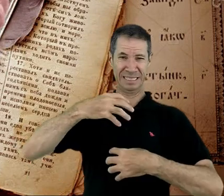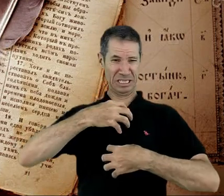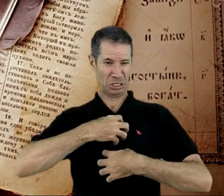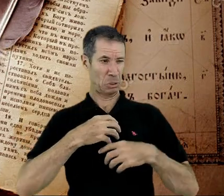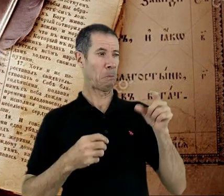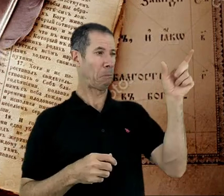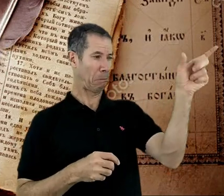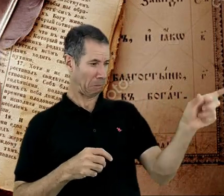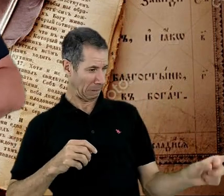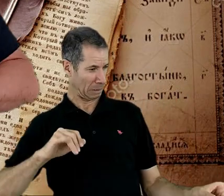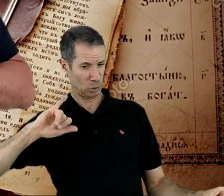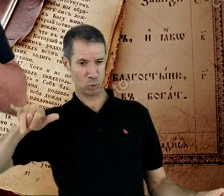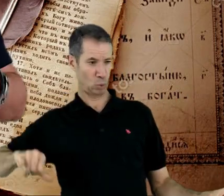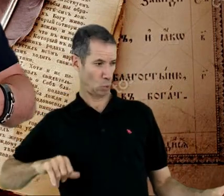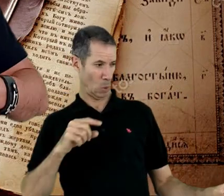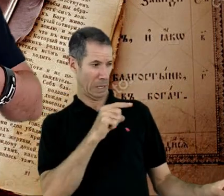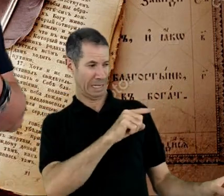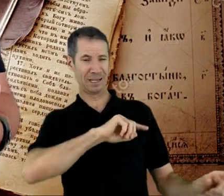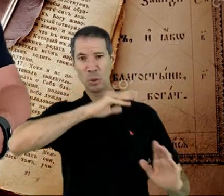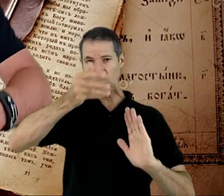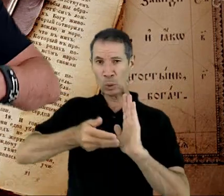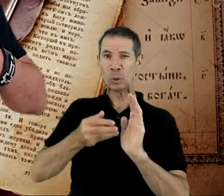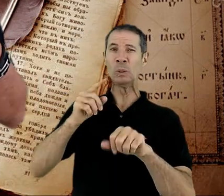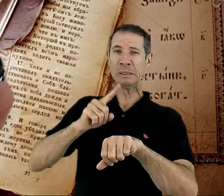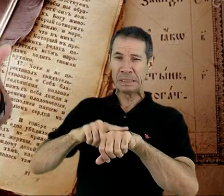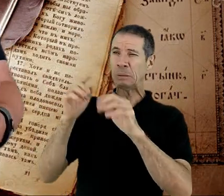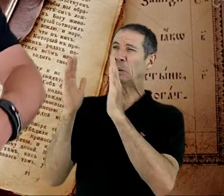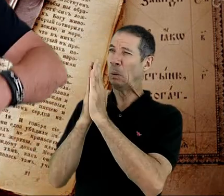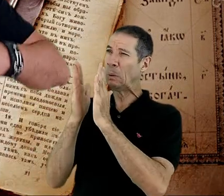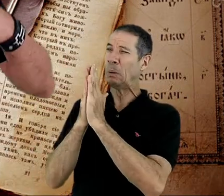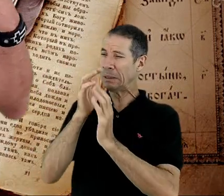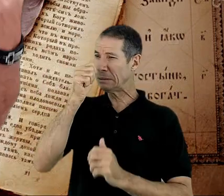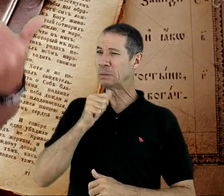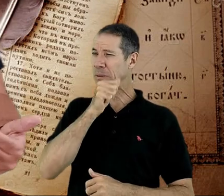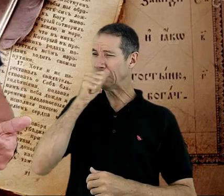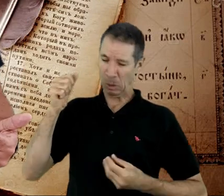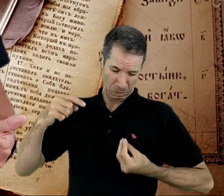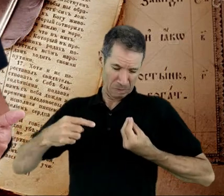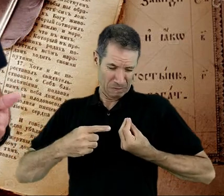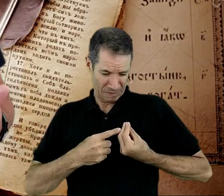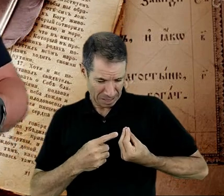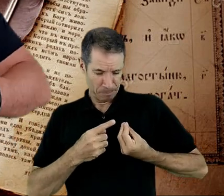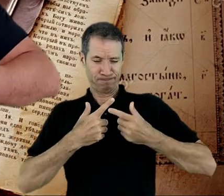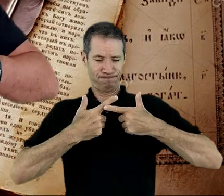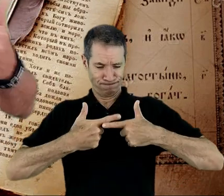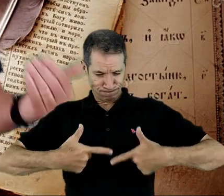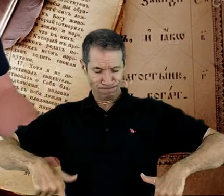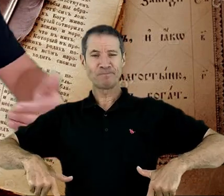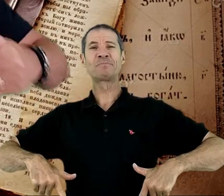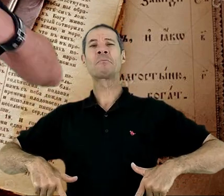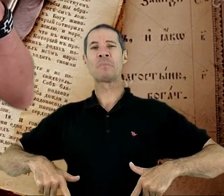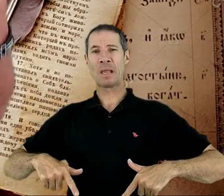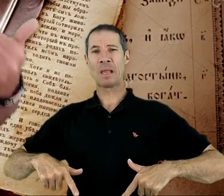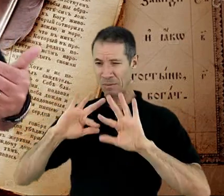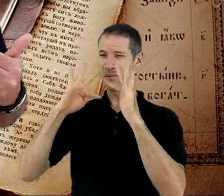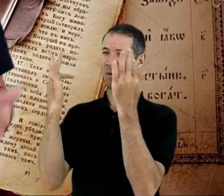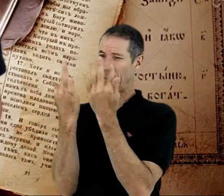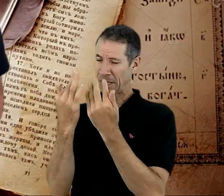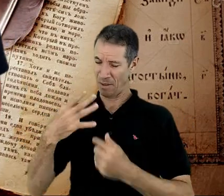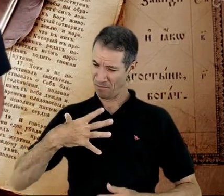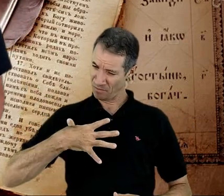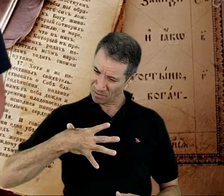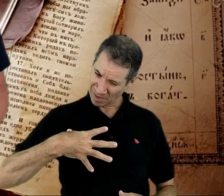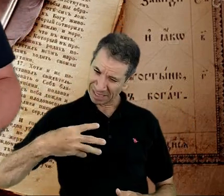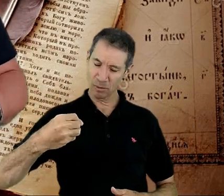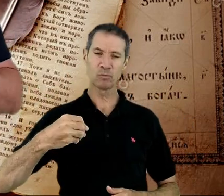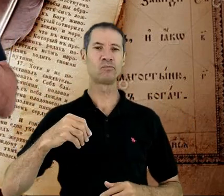que em todo o tempo estar orando, consagrando, purificando a sua casa, os seus filhos